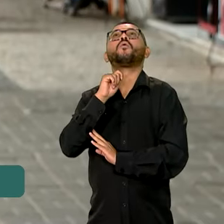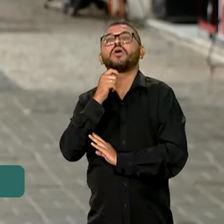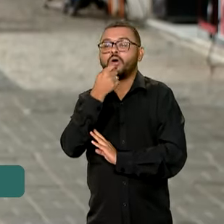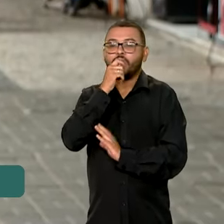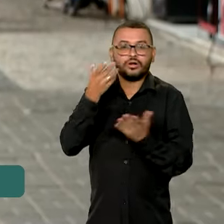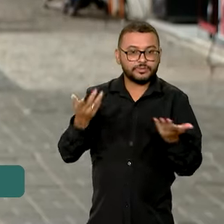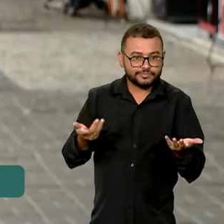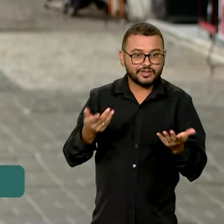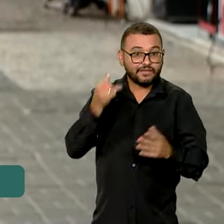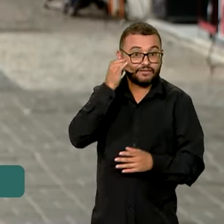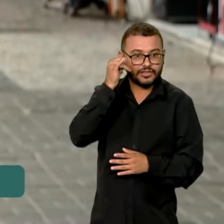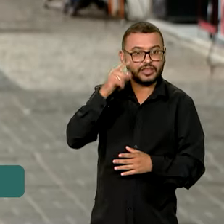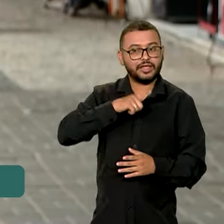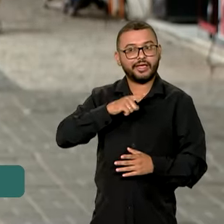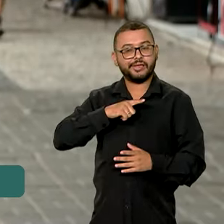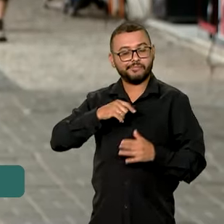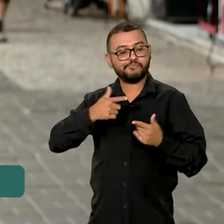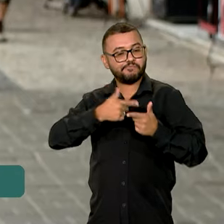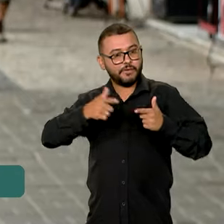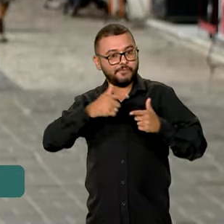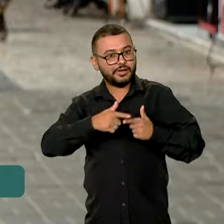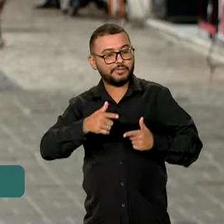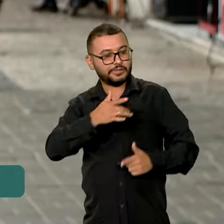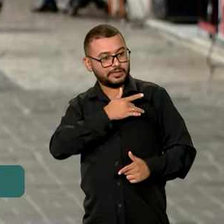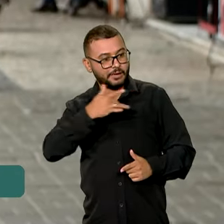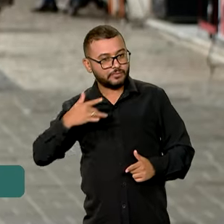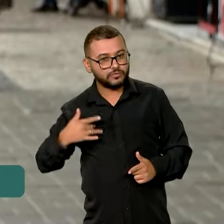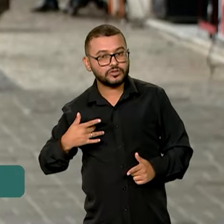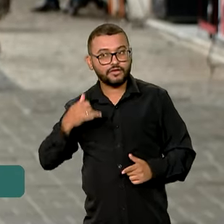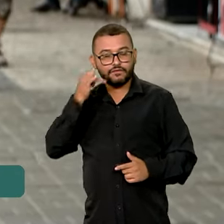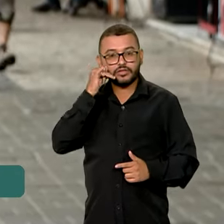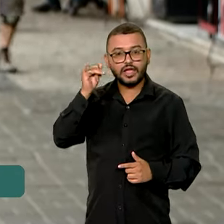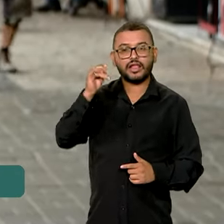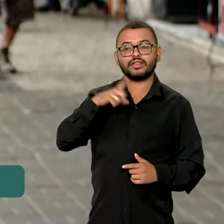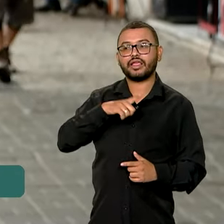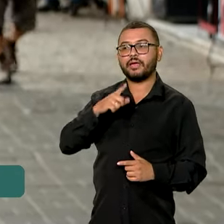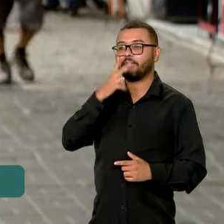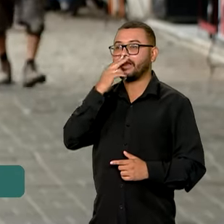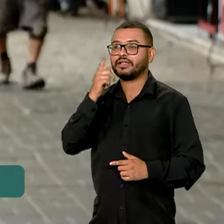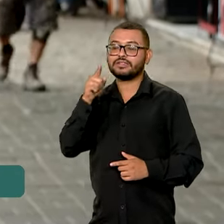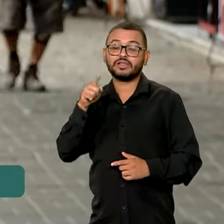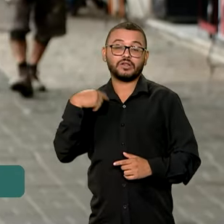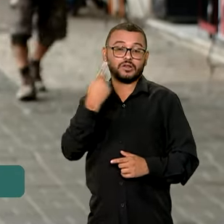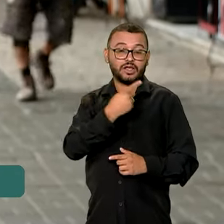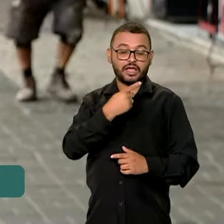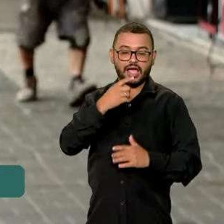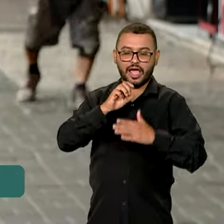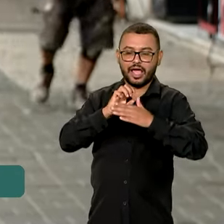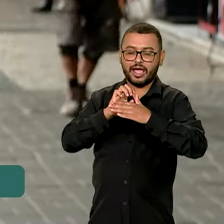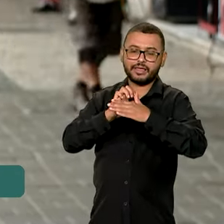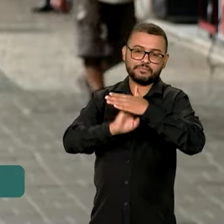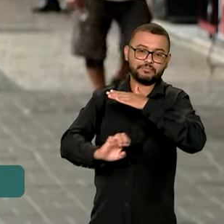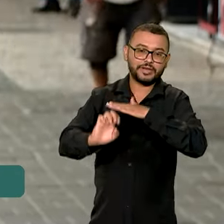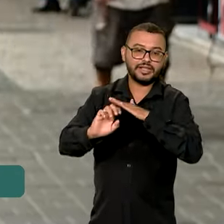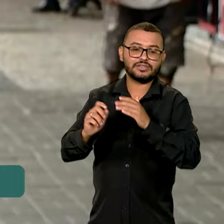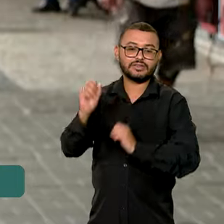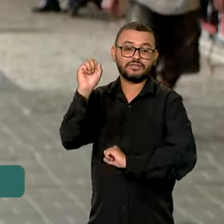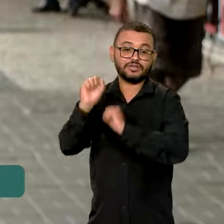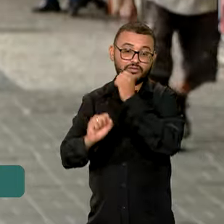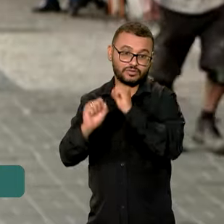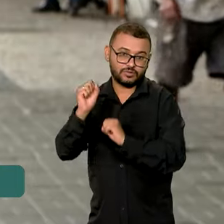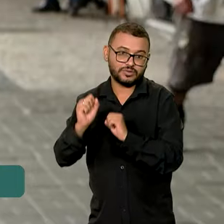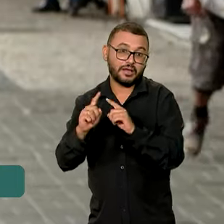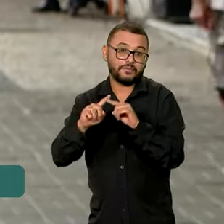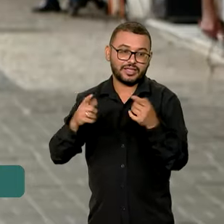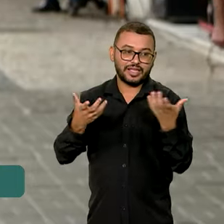mascaram os malefícios do cigarro. E por isso, se tornaram aí o grande desafio da indústria, o grande